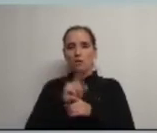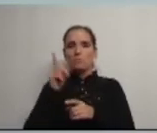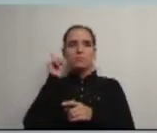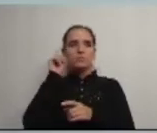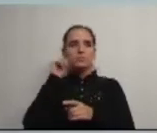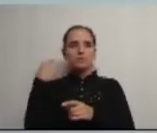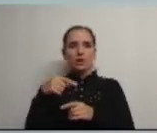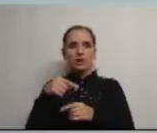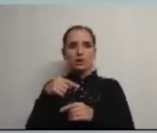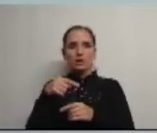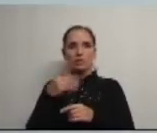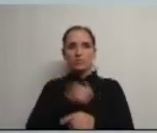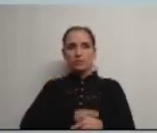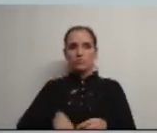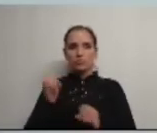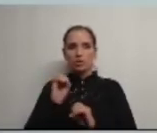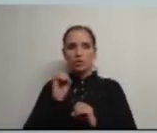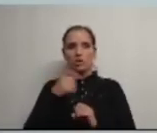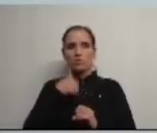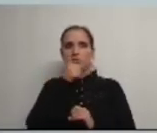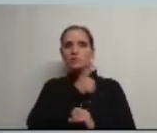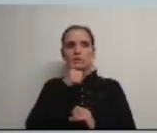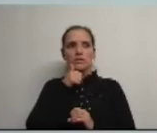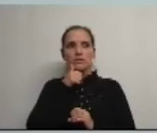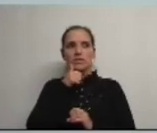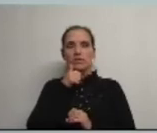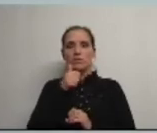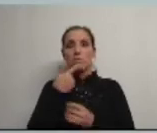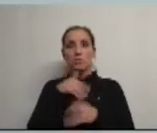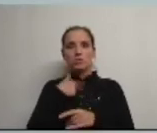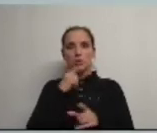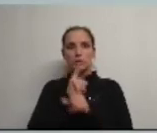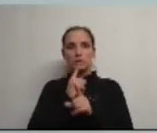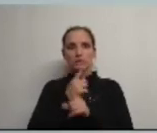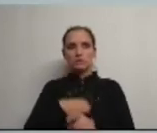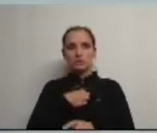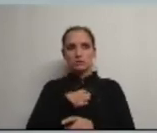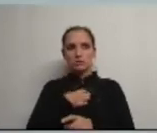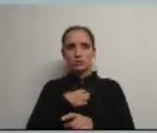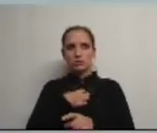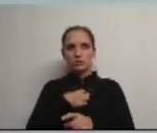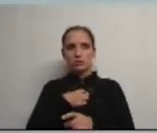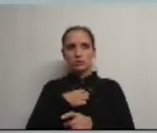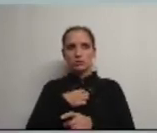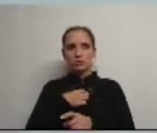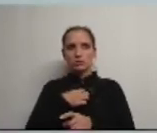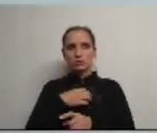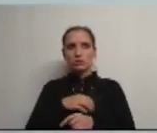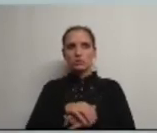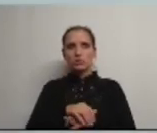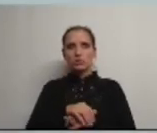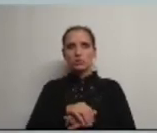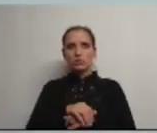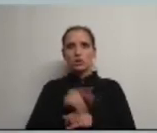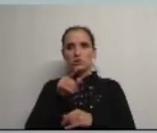e não passamos fome mas eu eu não sofro eu não sofro mas eu sinto penalizado porque eles pensam que eu sou um tolo